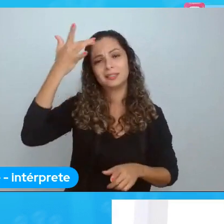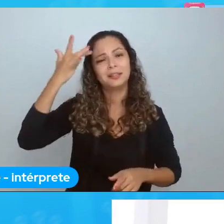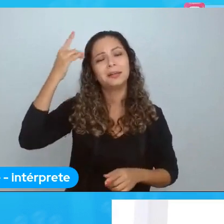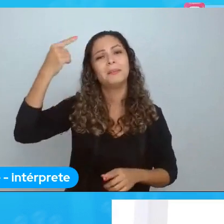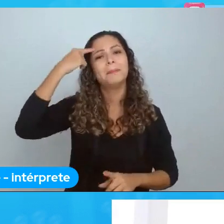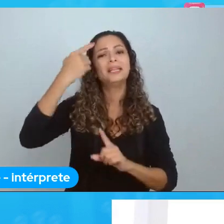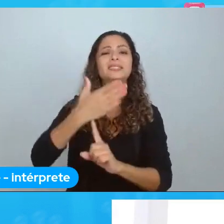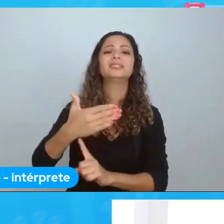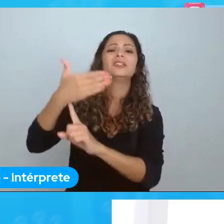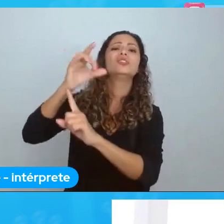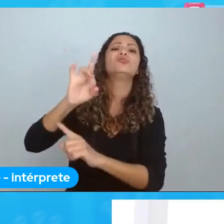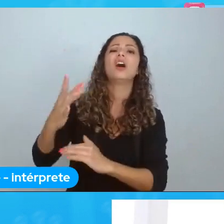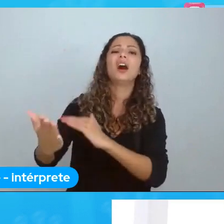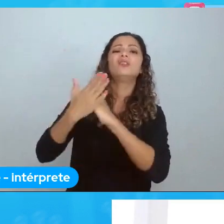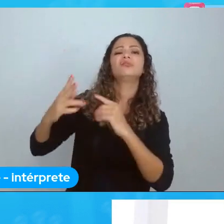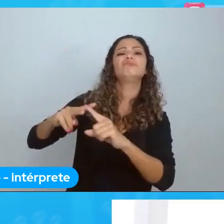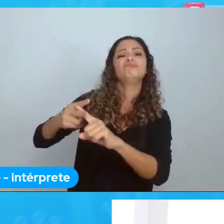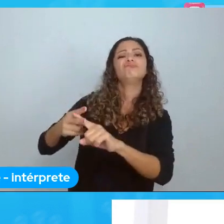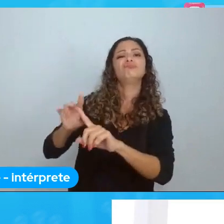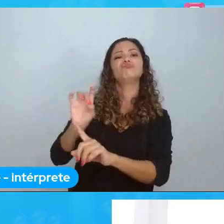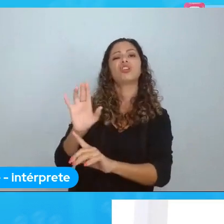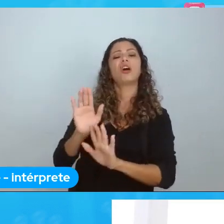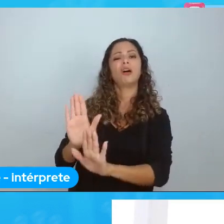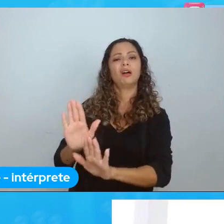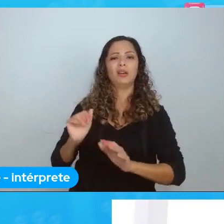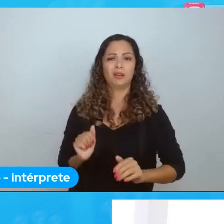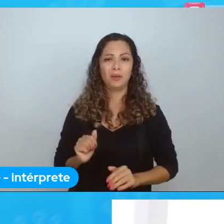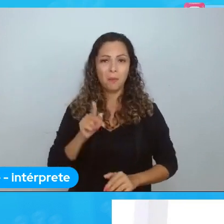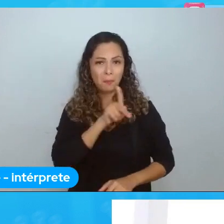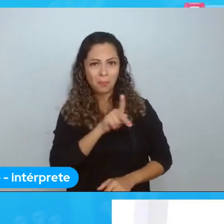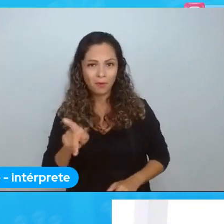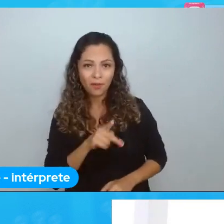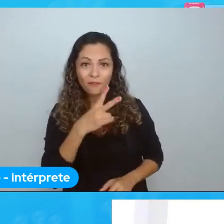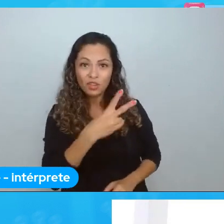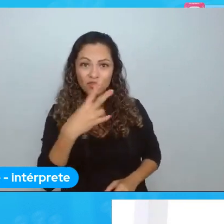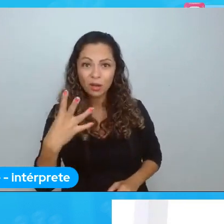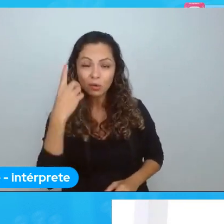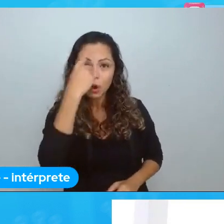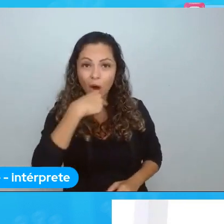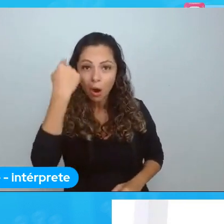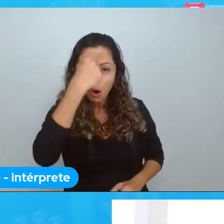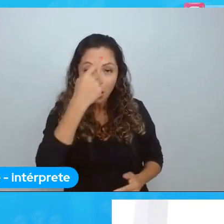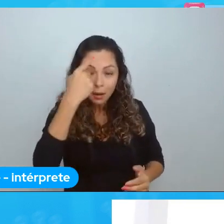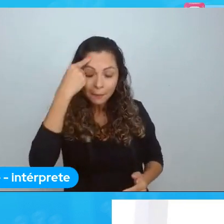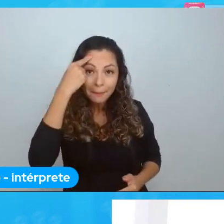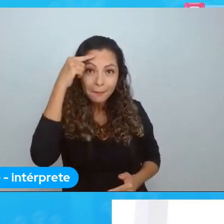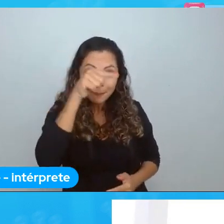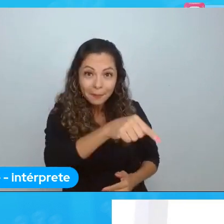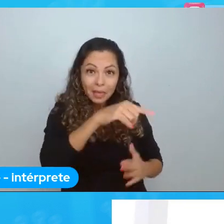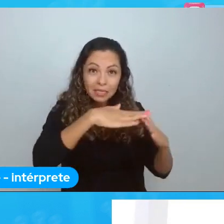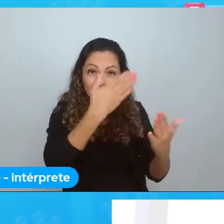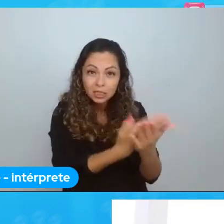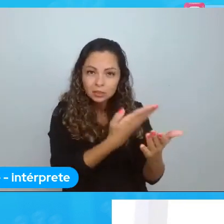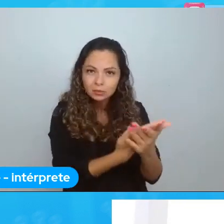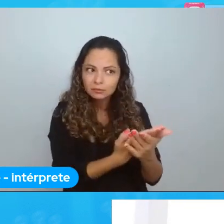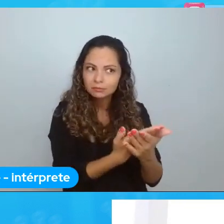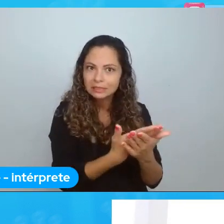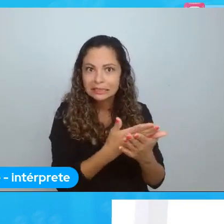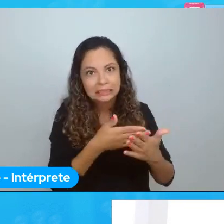como uma ferramenta. Um professor, por exemplo, ele não fica 24 horas pensando em escola. Ou quem fica talvez não devia se ficar.